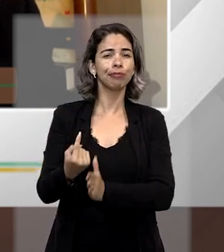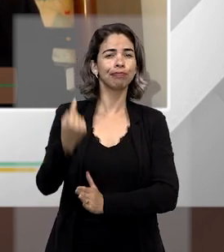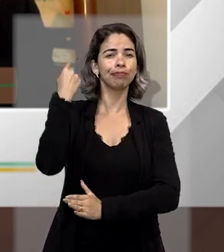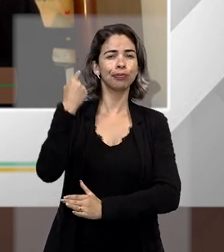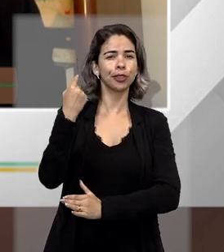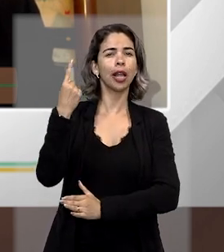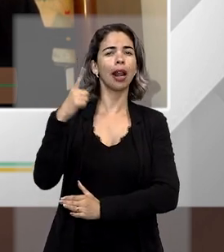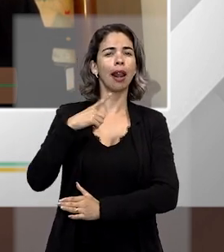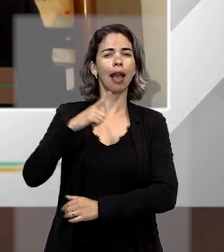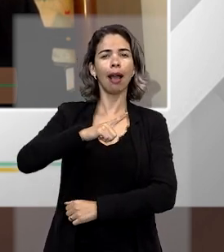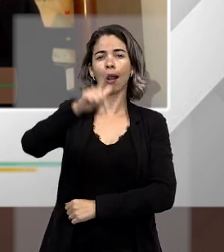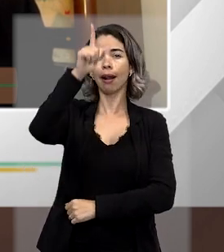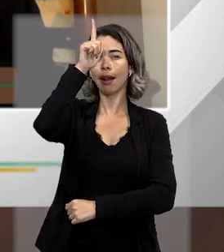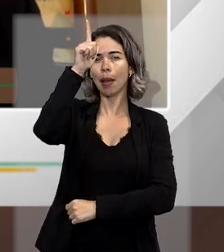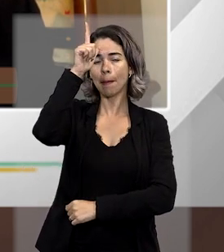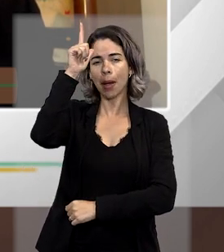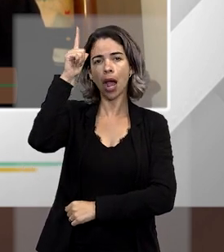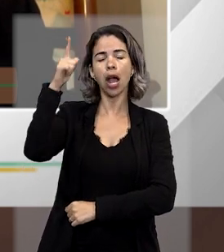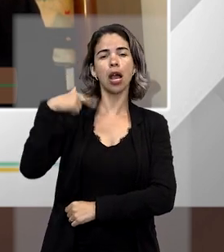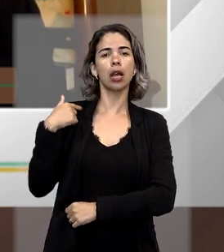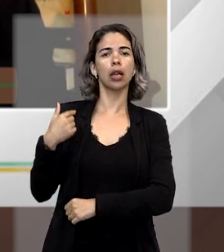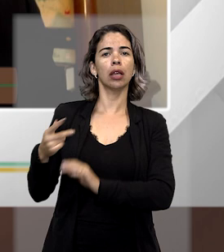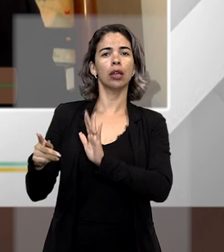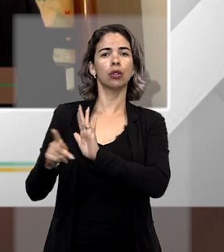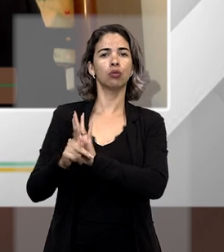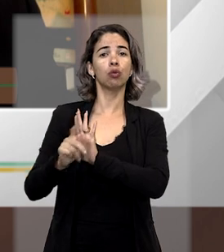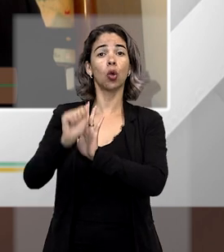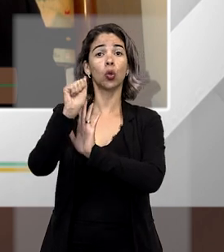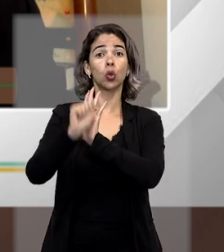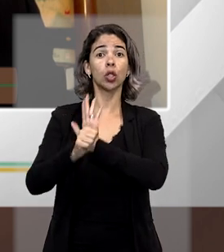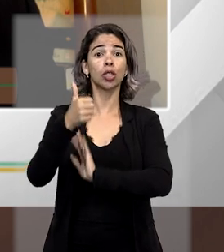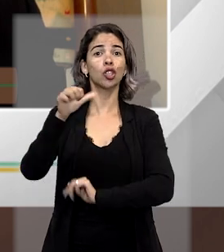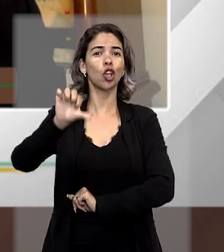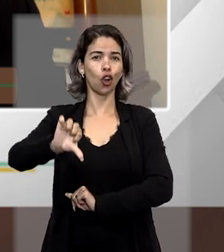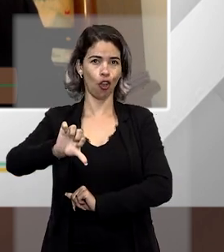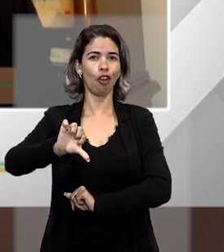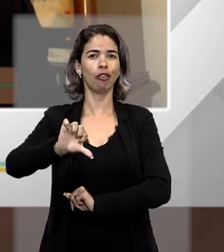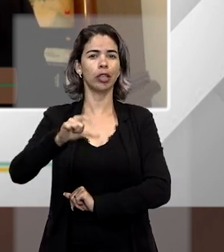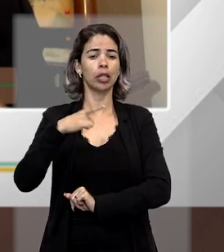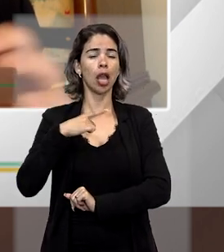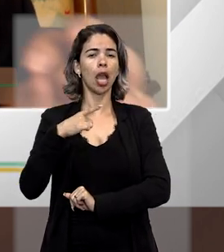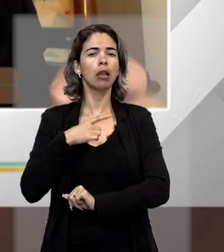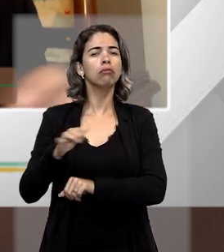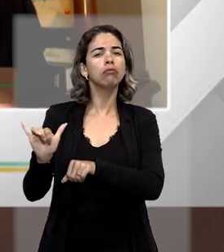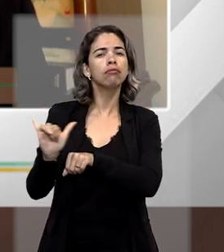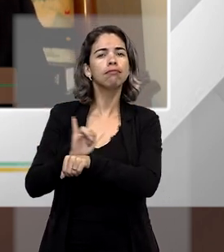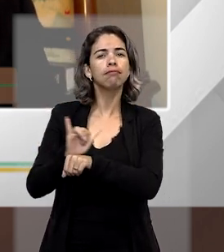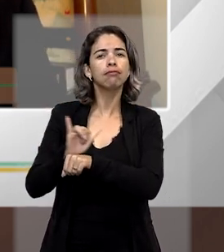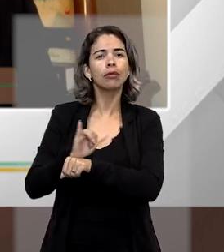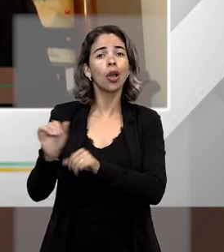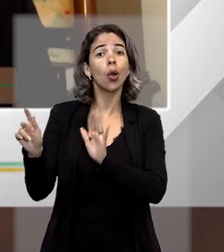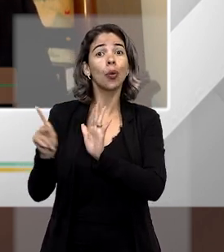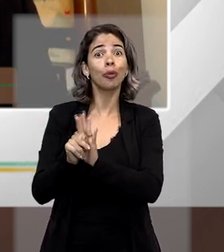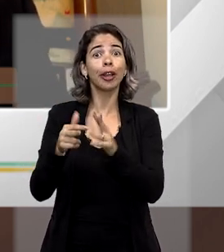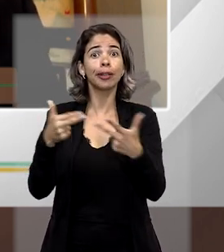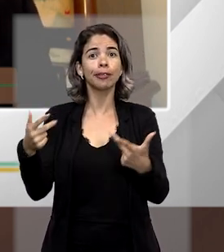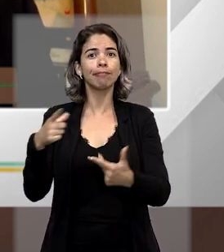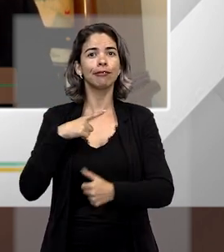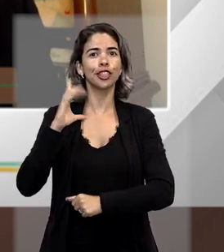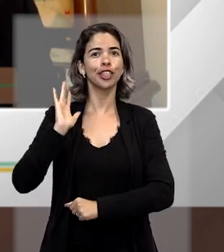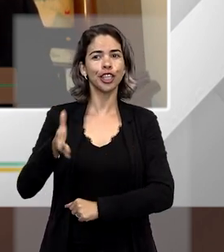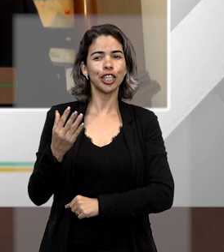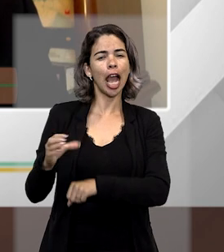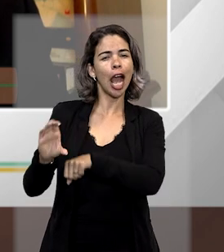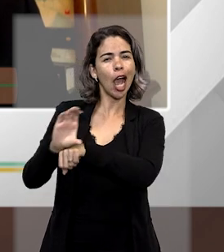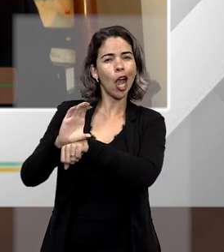lá no século XIX na Alemanha, porque era uma alternativa, uma via alternativa ao que havia, então,